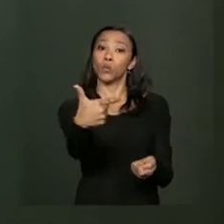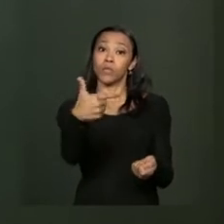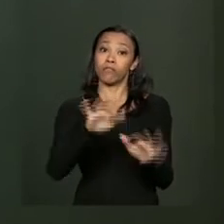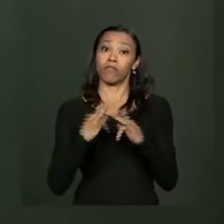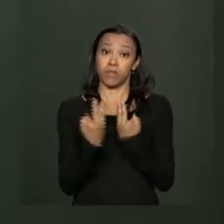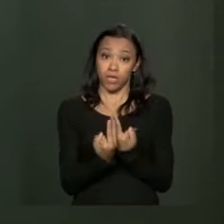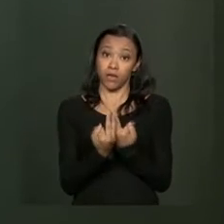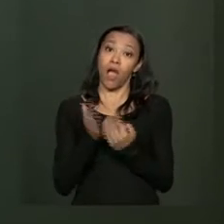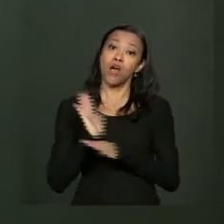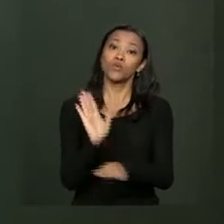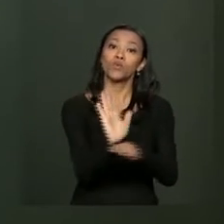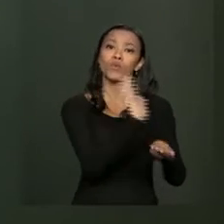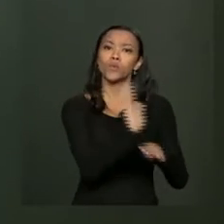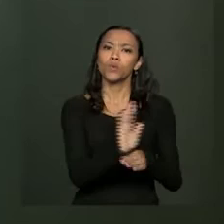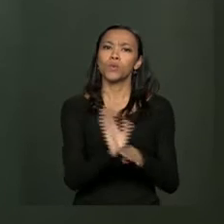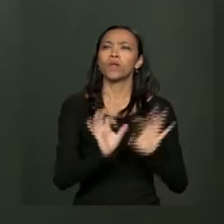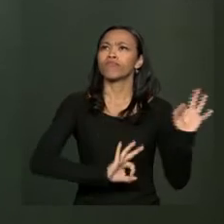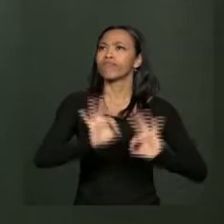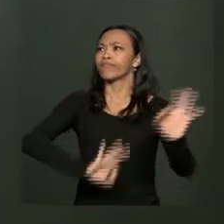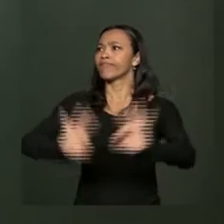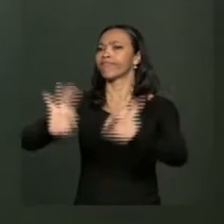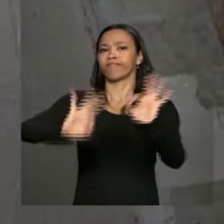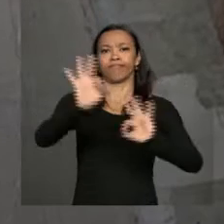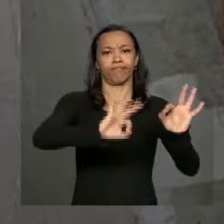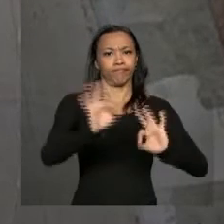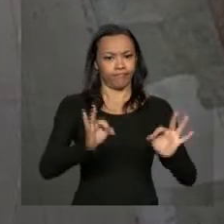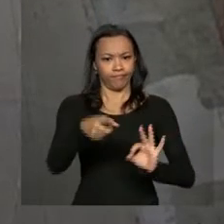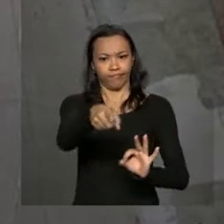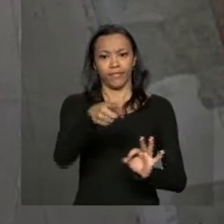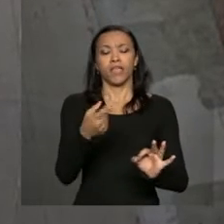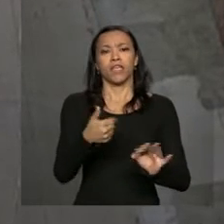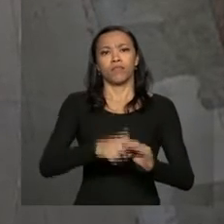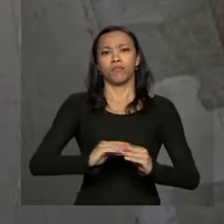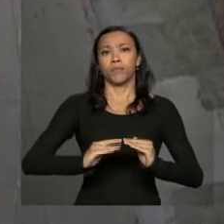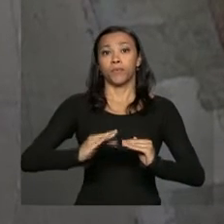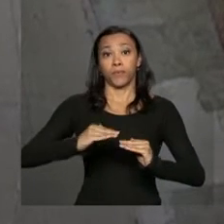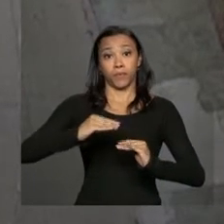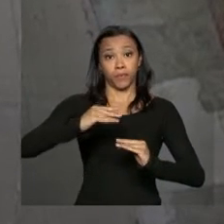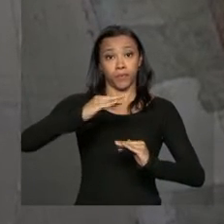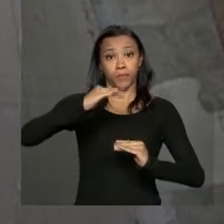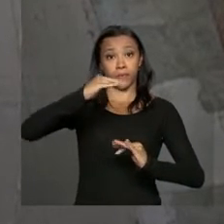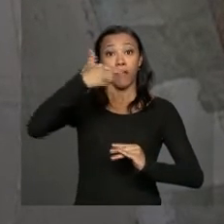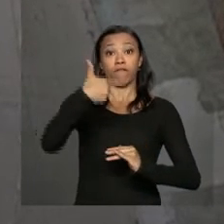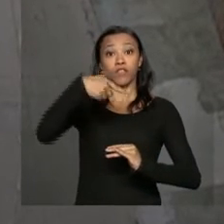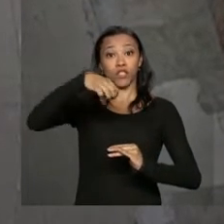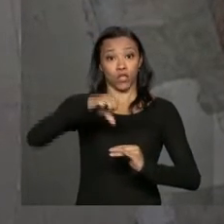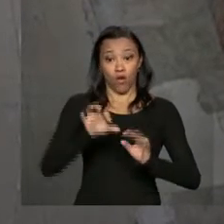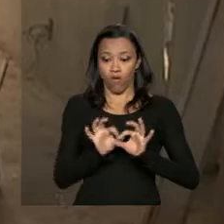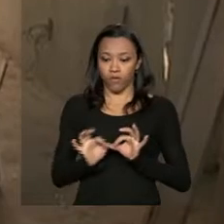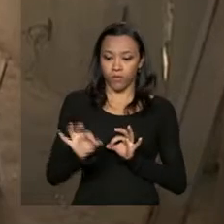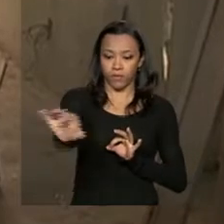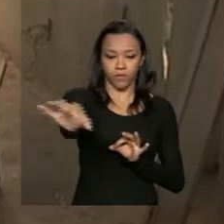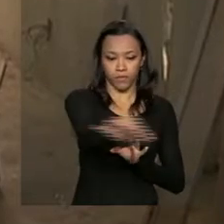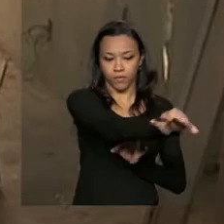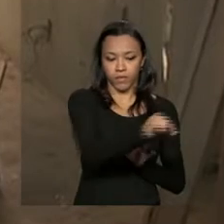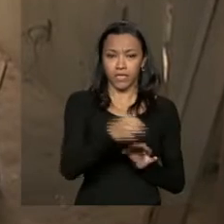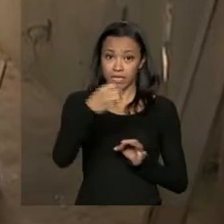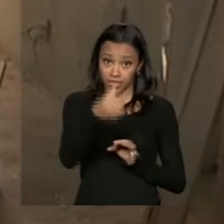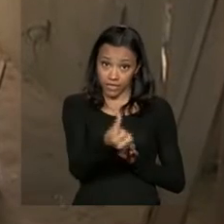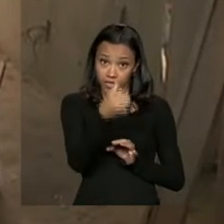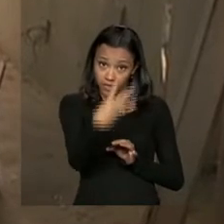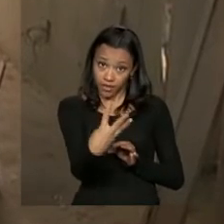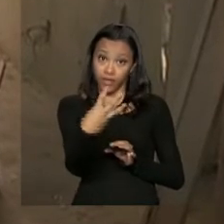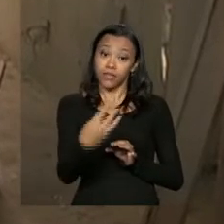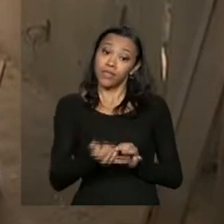prédio ajudam o mutirão na construção de apartamentos entre 29 e 63 metros quadrados, que variam de